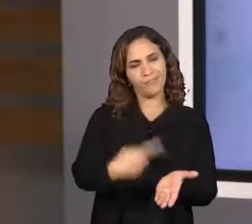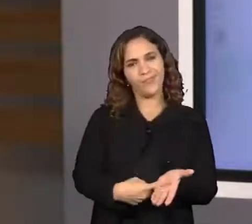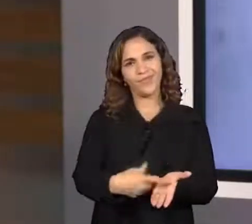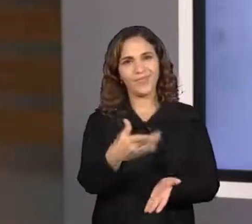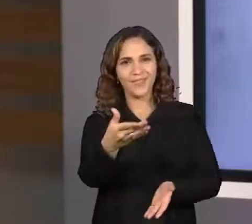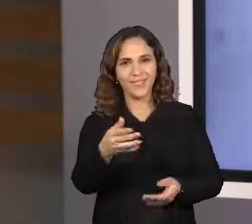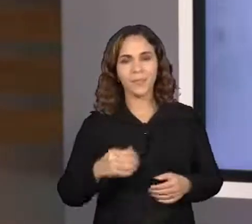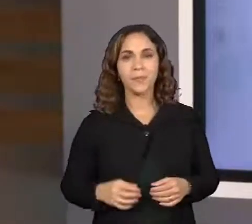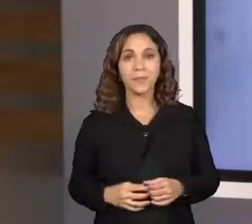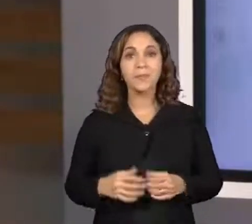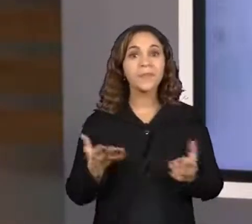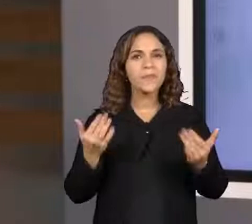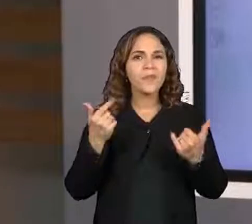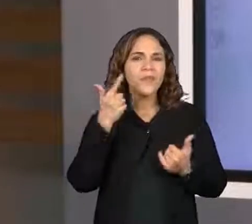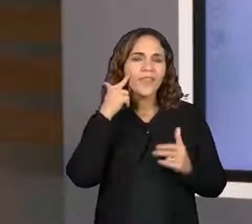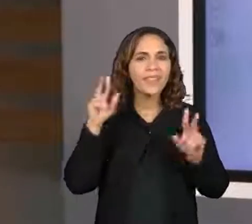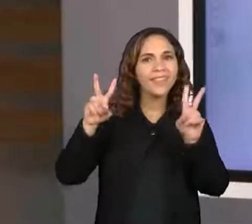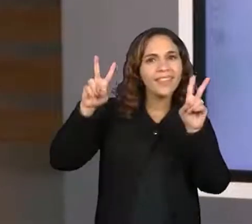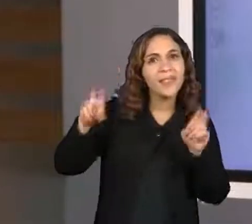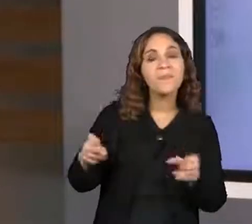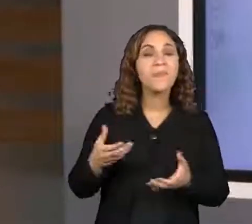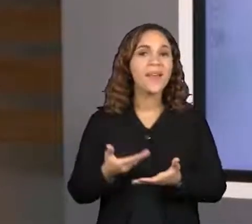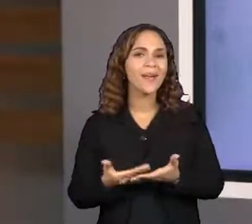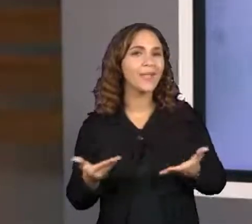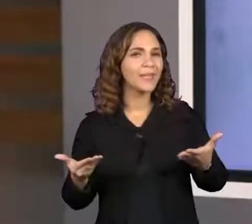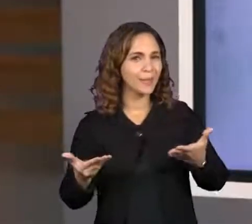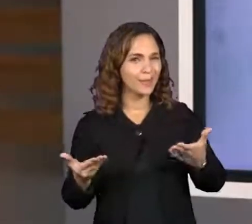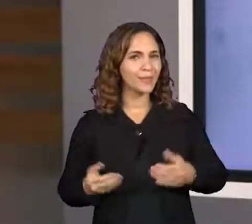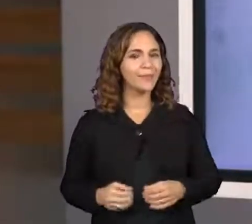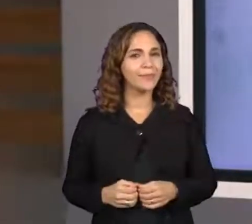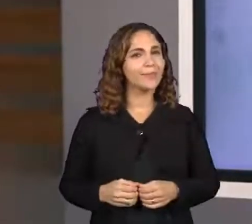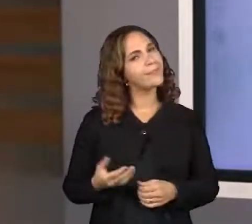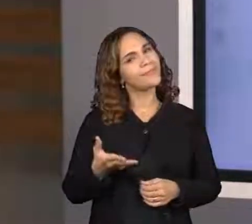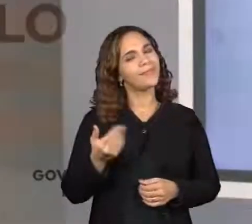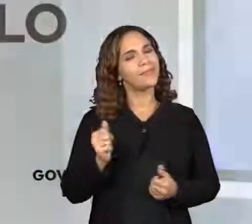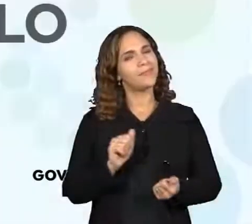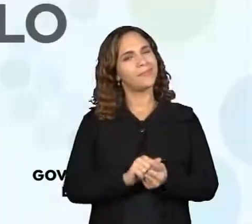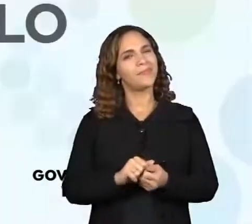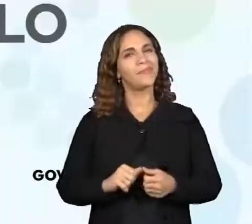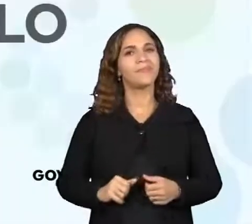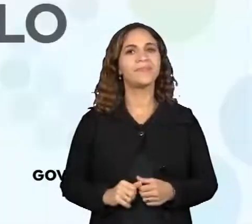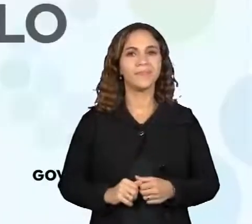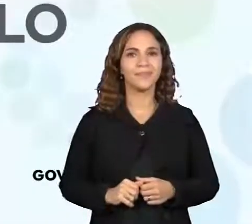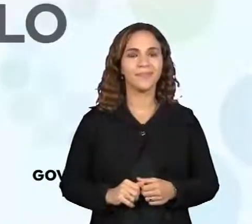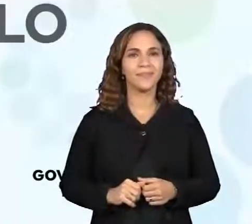hein? Vamos para o nosso tema, título da nossa aula de hoje? Então vem comigo, vem para a tela.